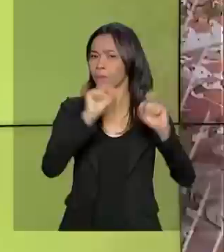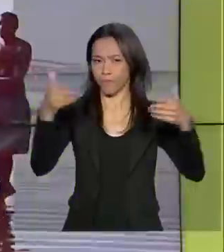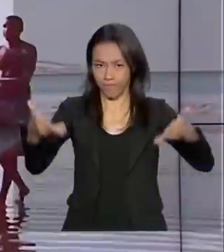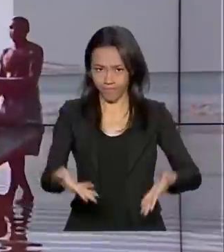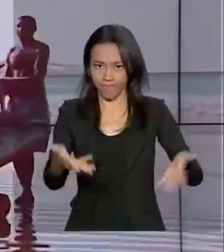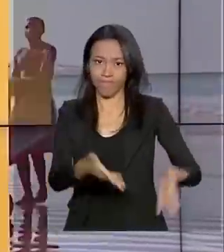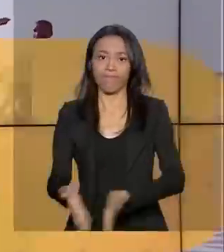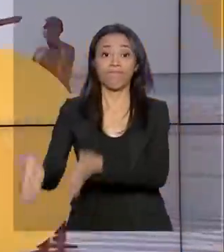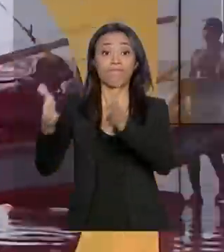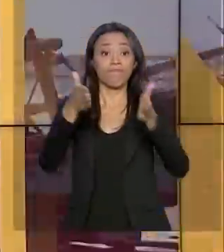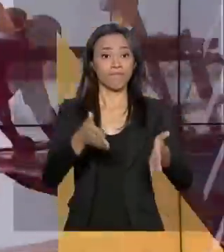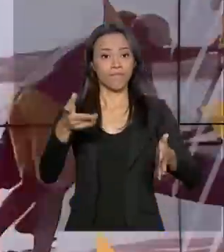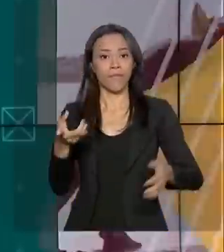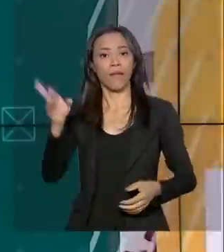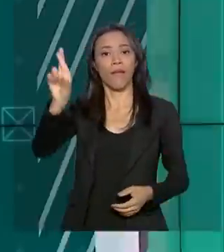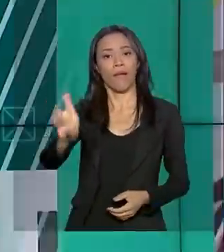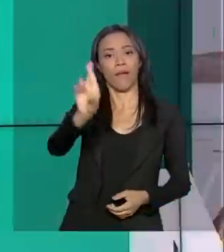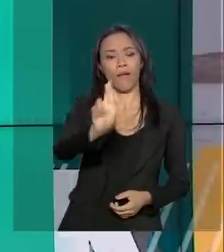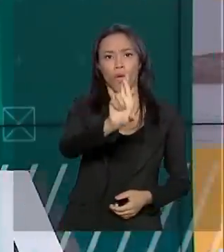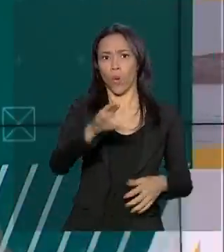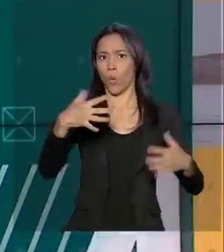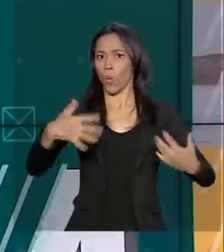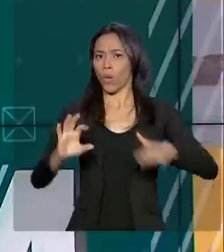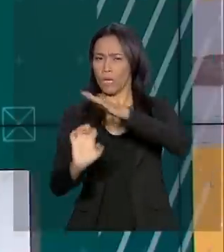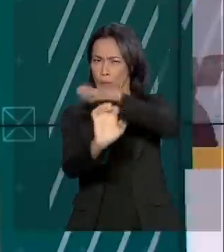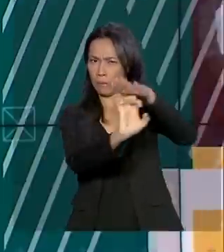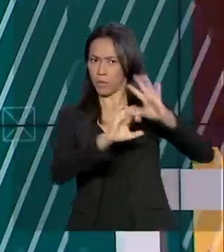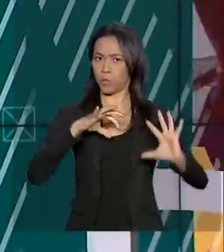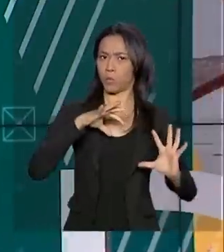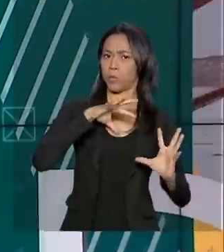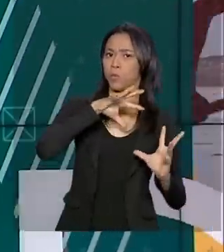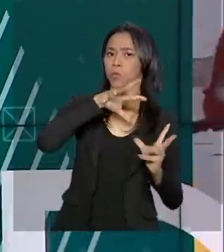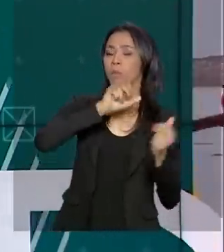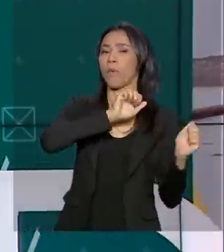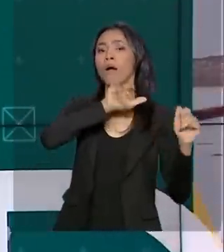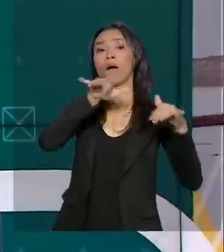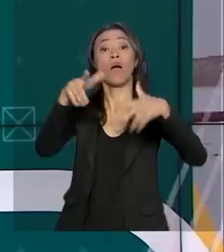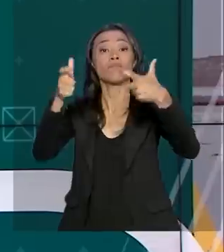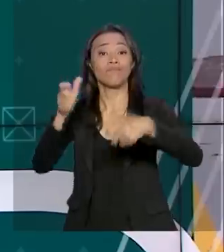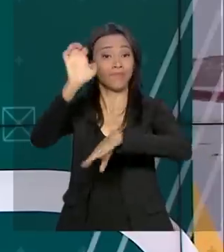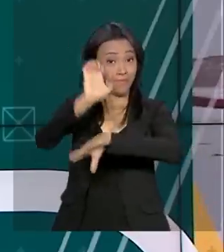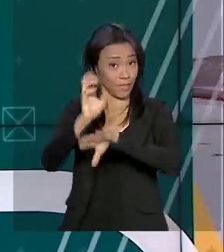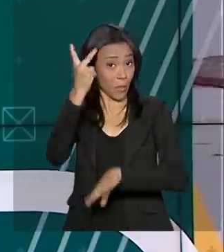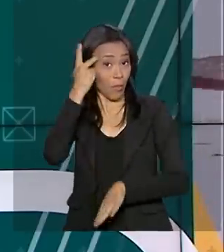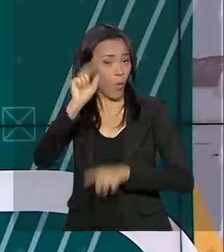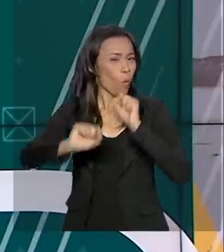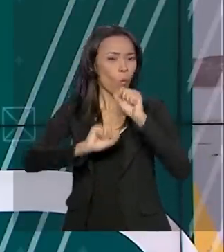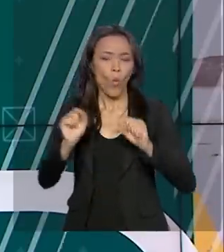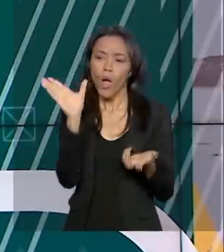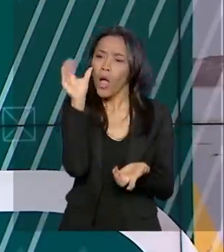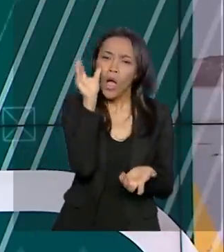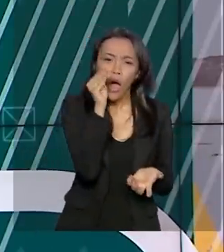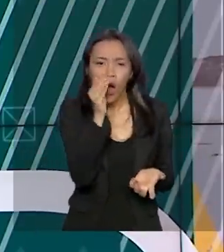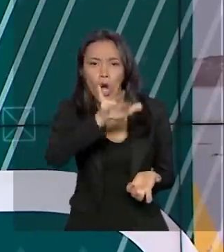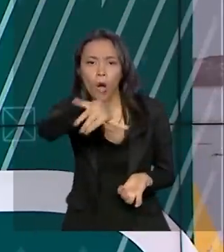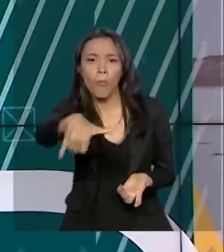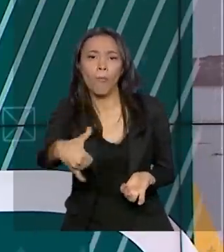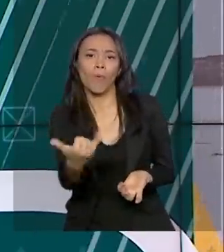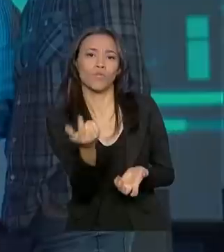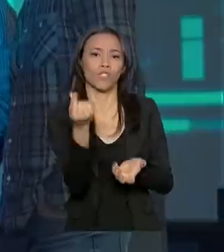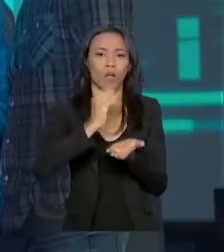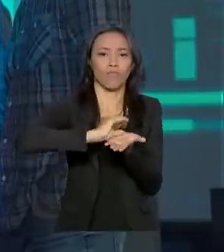Dia. Representantes das maiores empresas do mundo estão em São Paulo para conhecer oportunidades de investir aqui no Brasil.